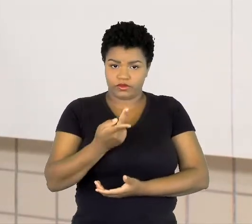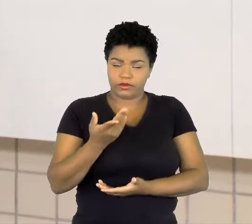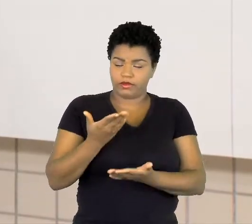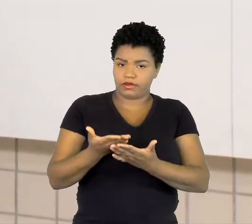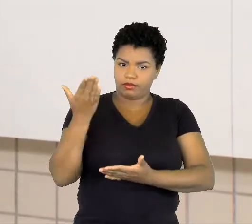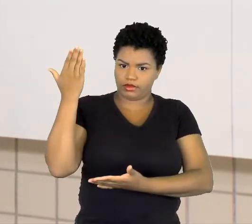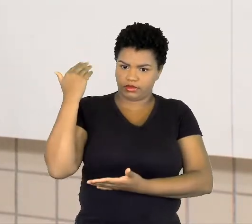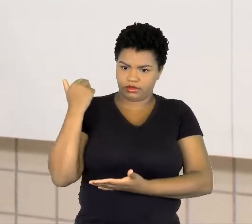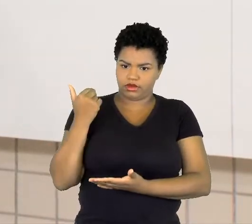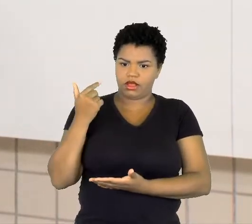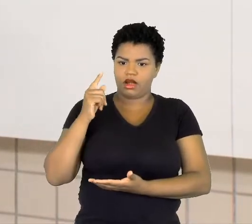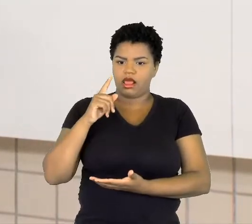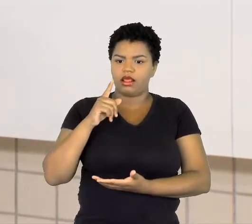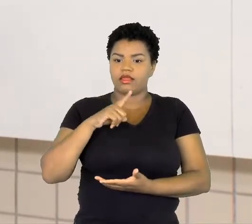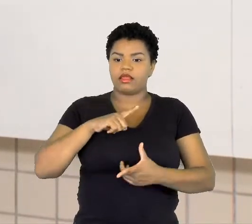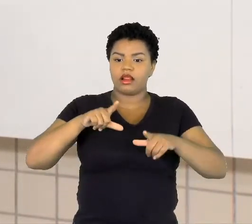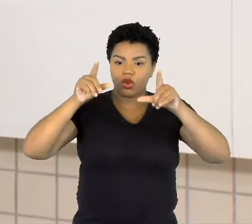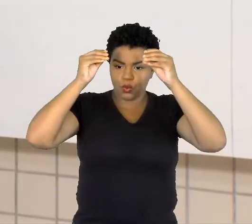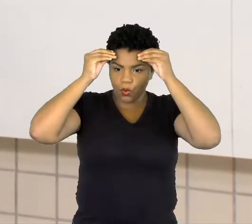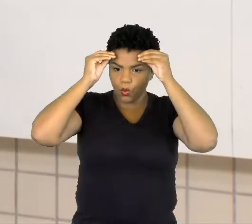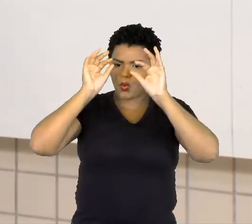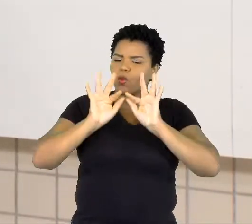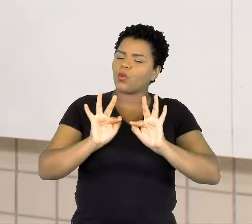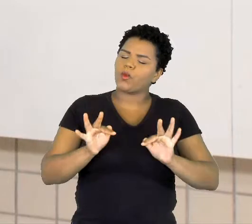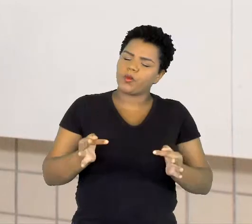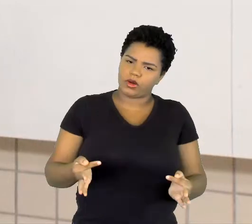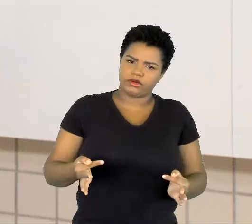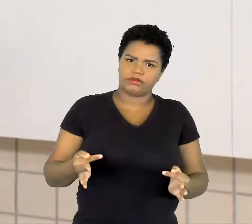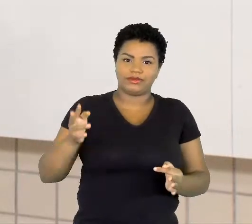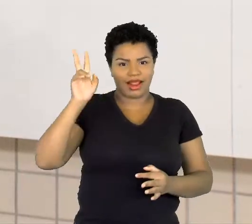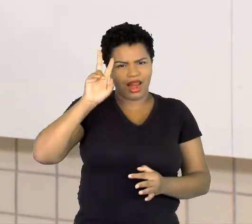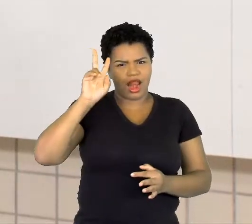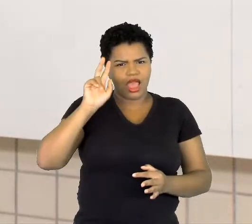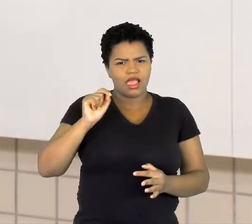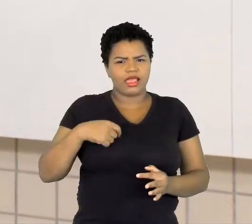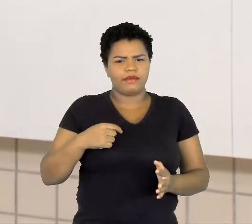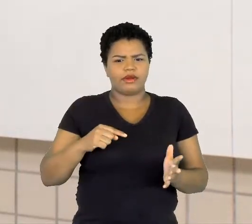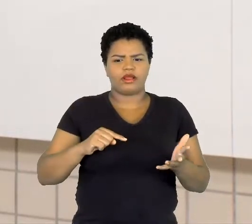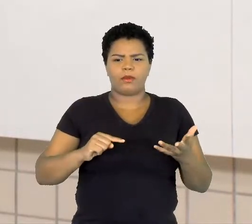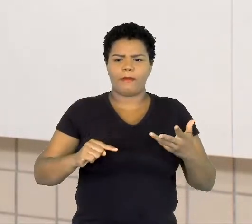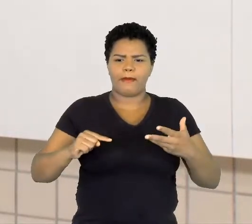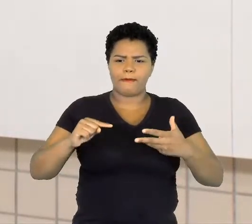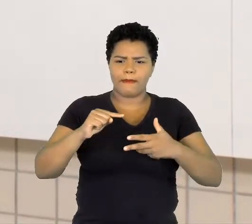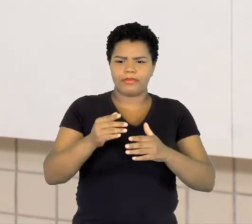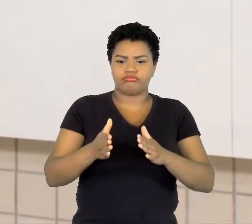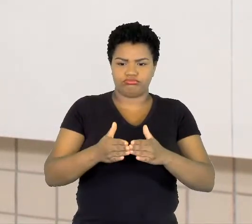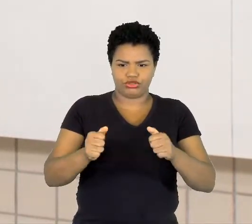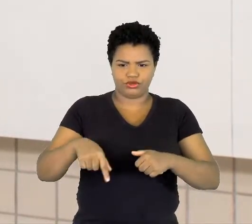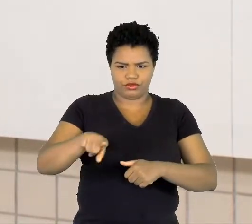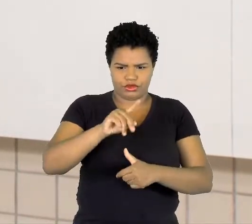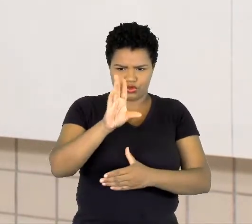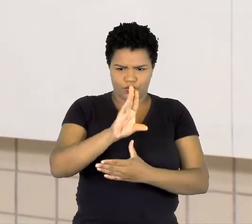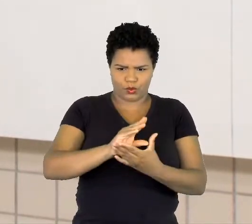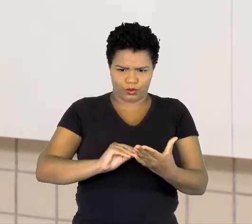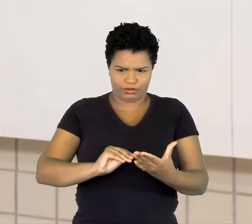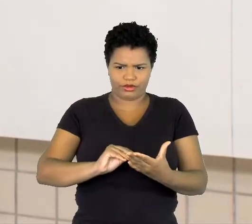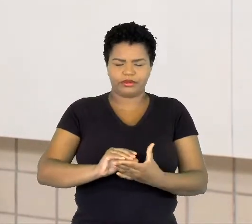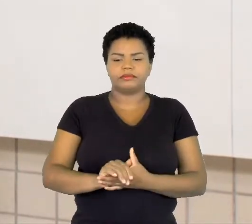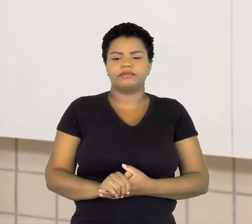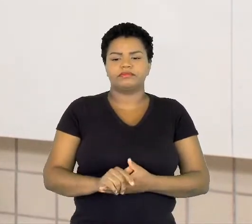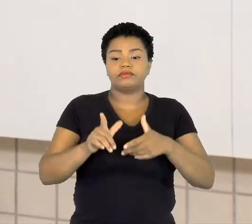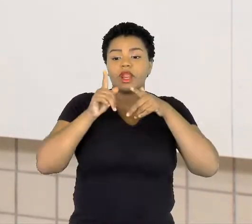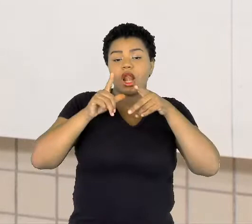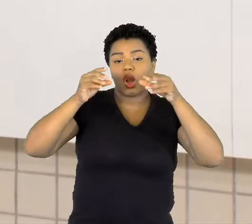possuem uma linguagem simples. Lembra daqueles tópicos que eu pedi que copiassem? Primeiro, linguagem